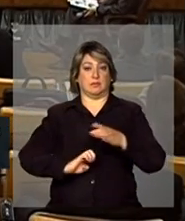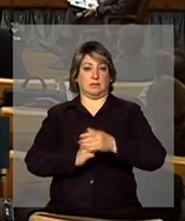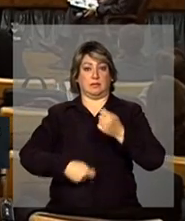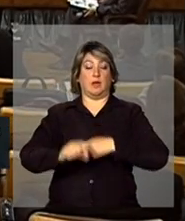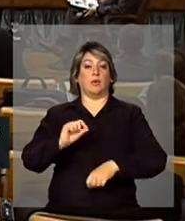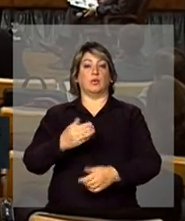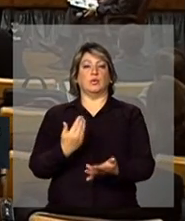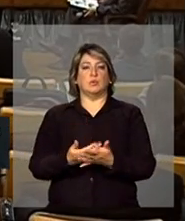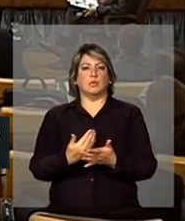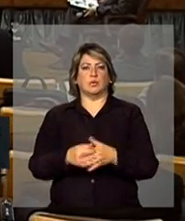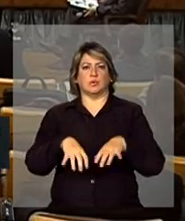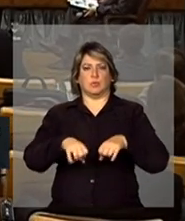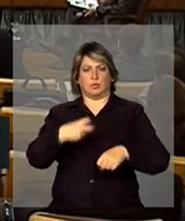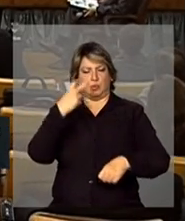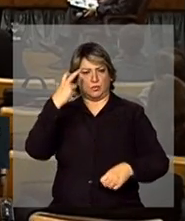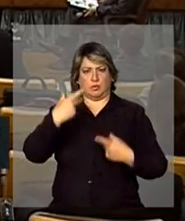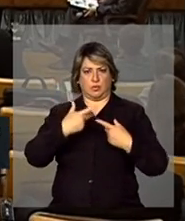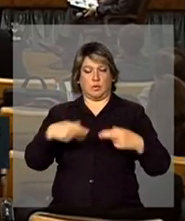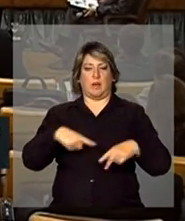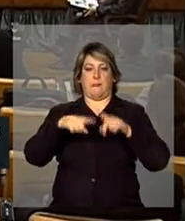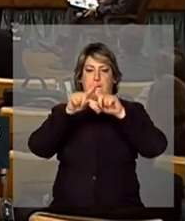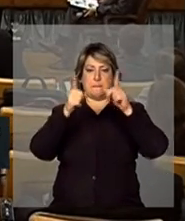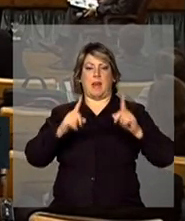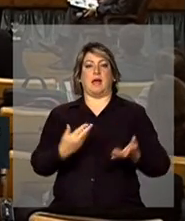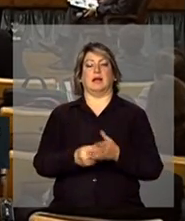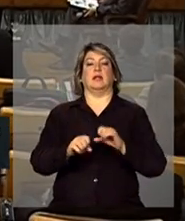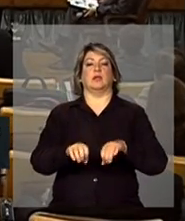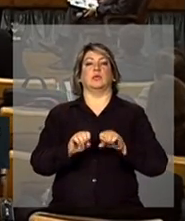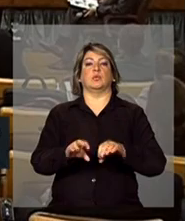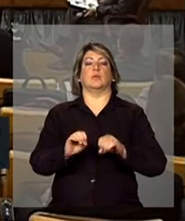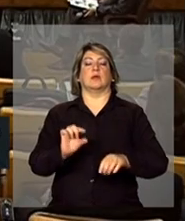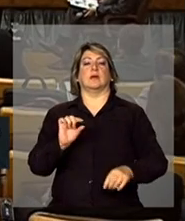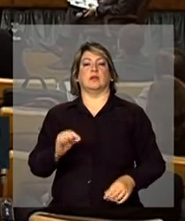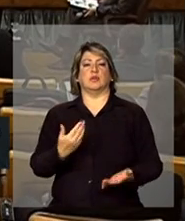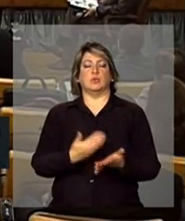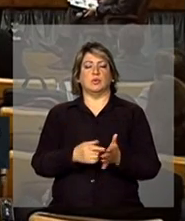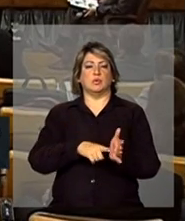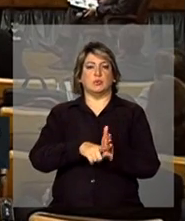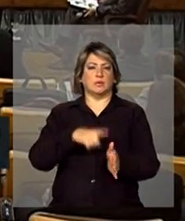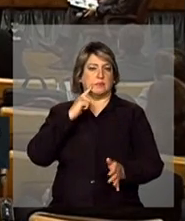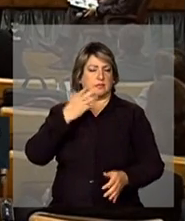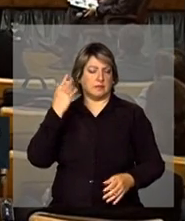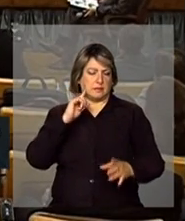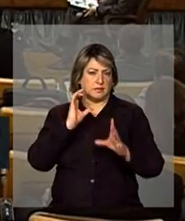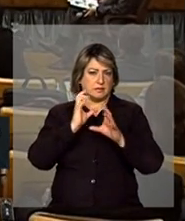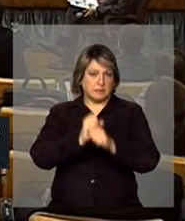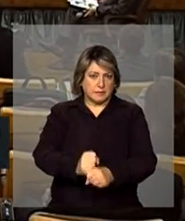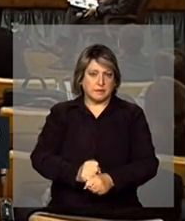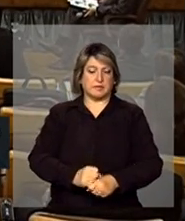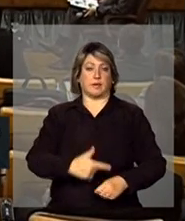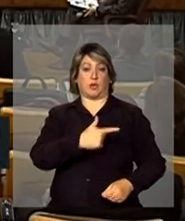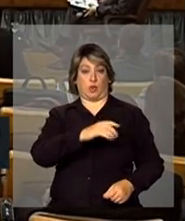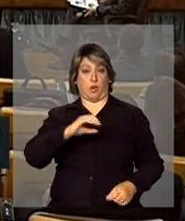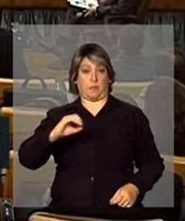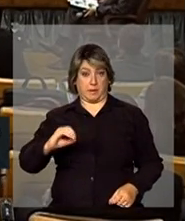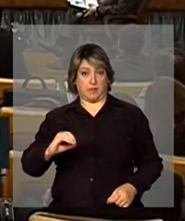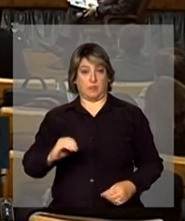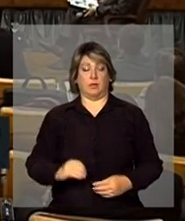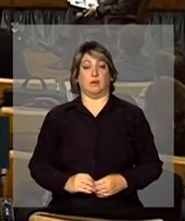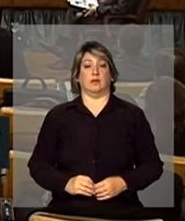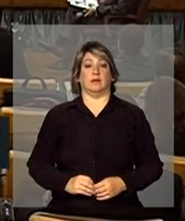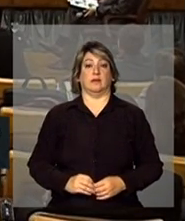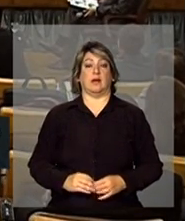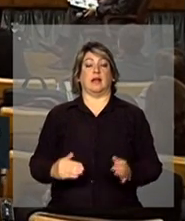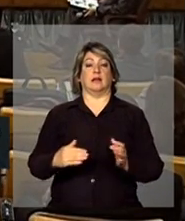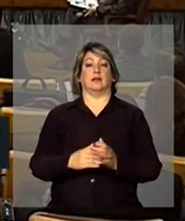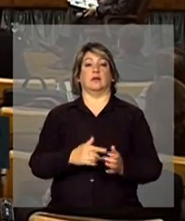educação. Esse aqui é o mapa da educação no Brasil, dos anos médios de estudo, uma variável estrutural em 2000 e